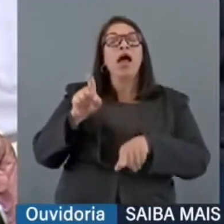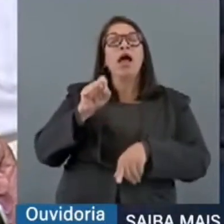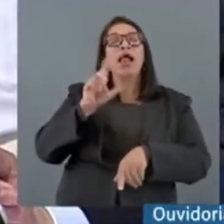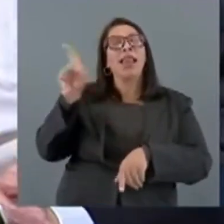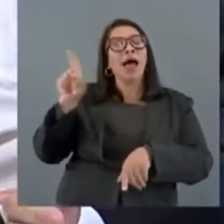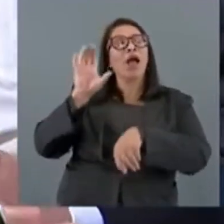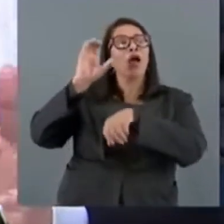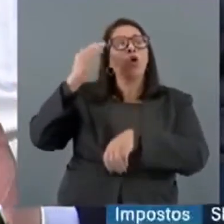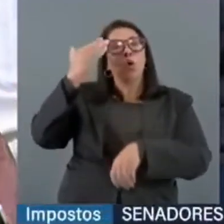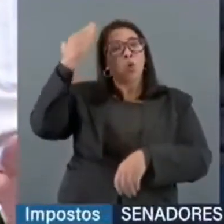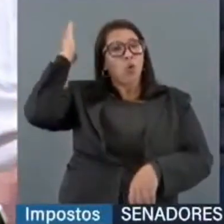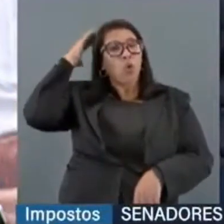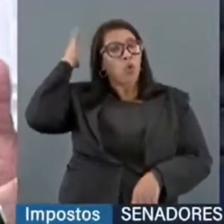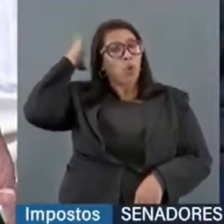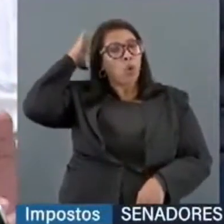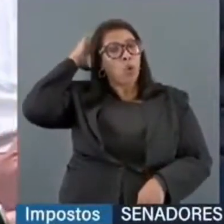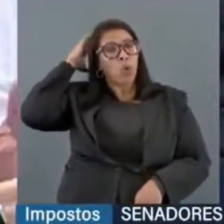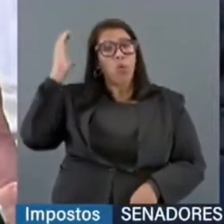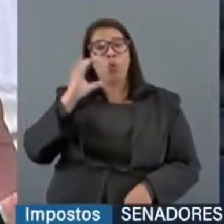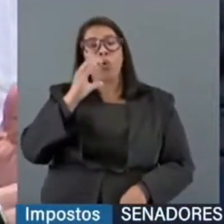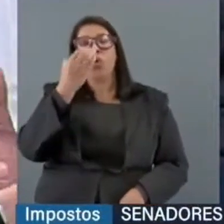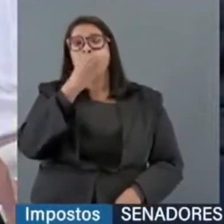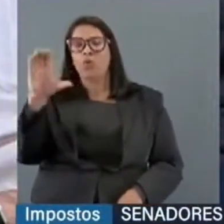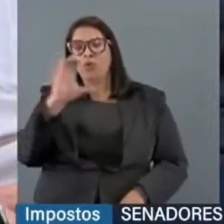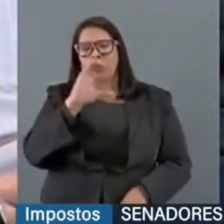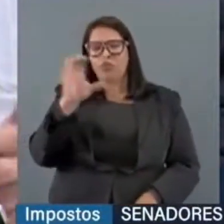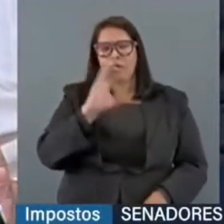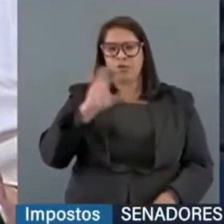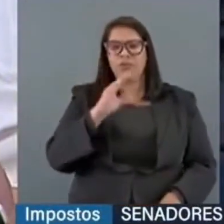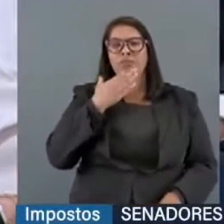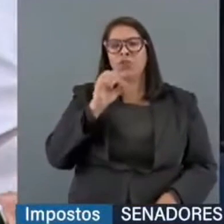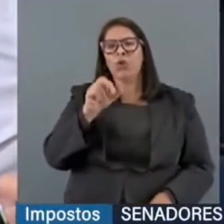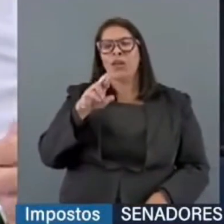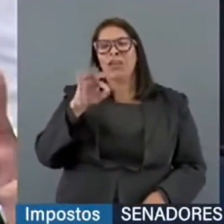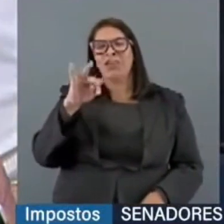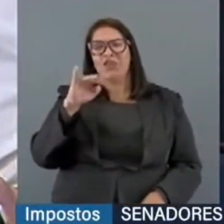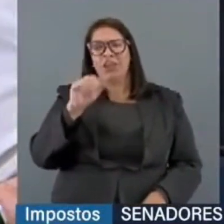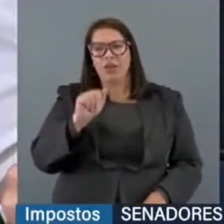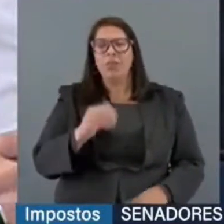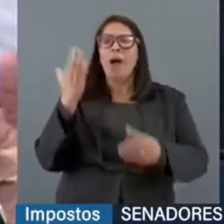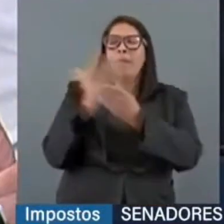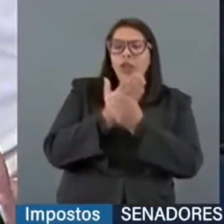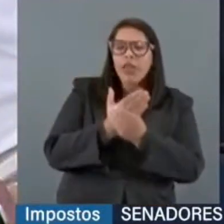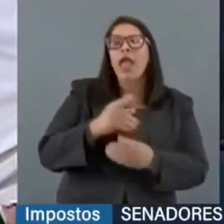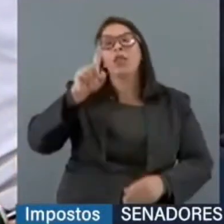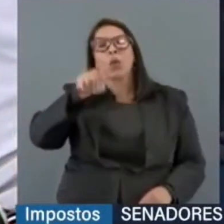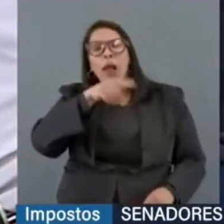e várias outras questões relacionadas a esses processos, nulidades,